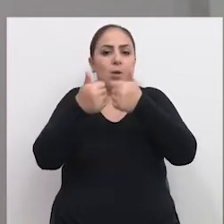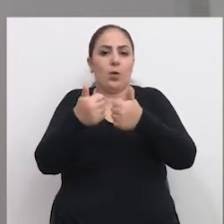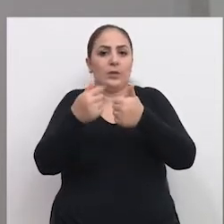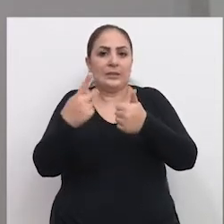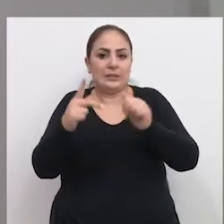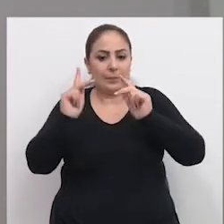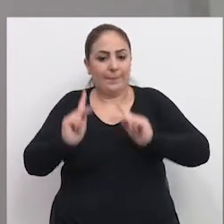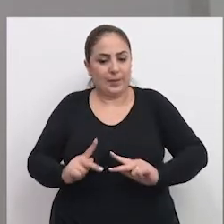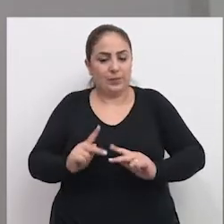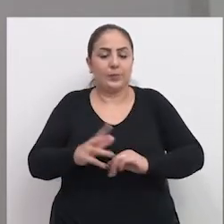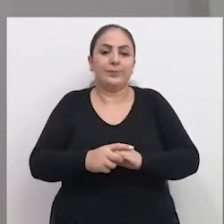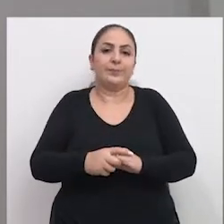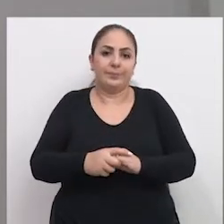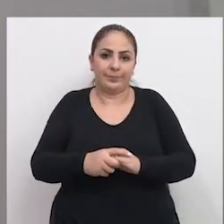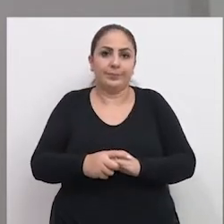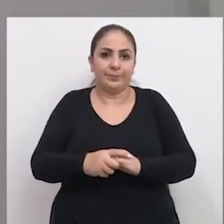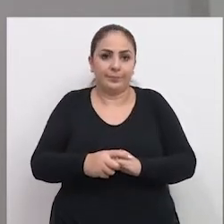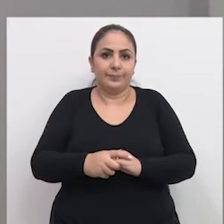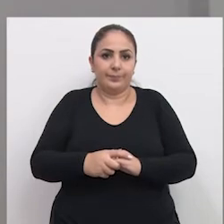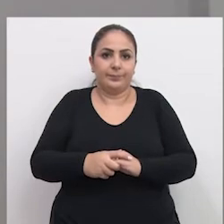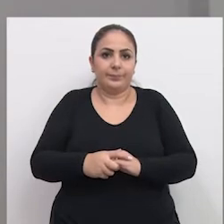melhor desses pacientes,